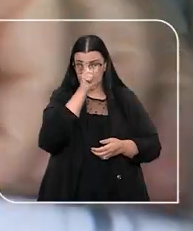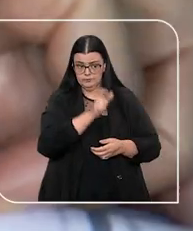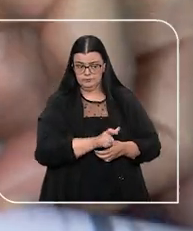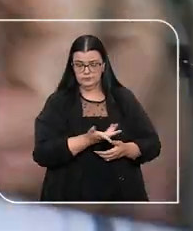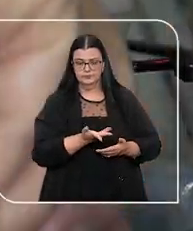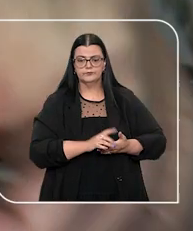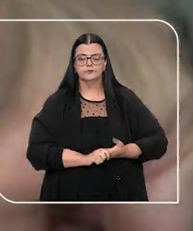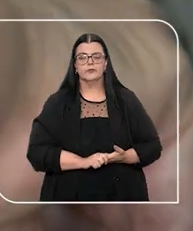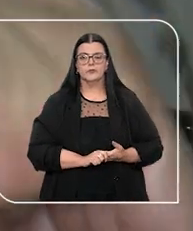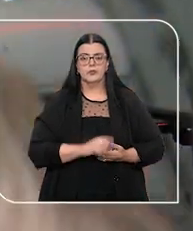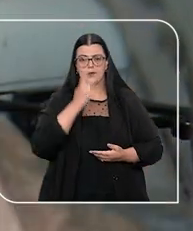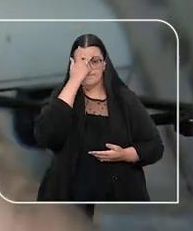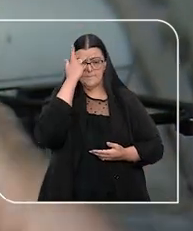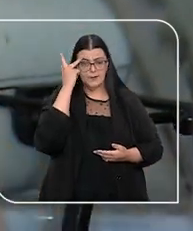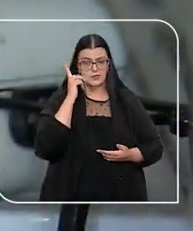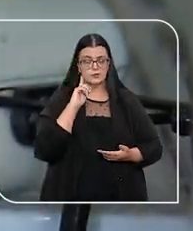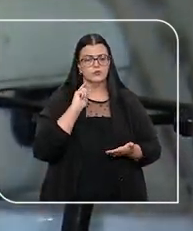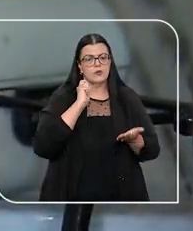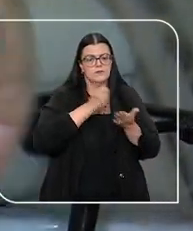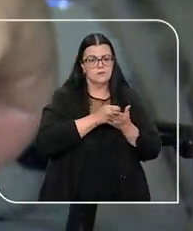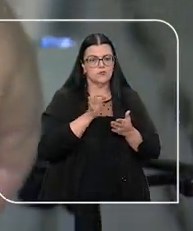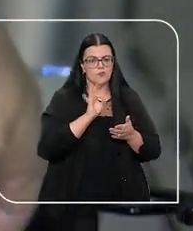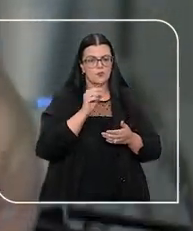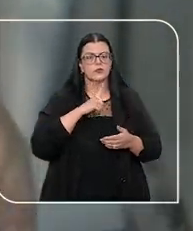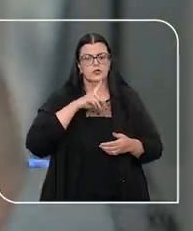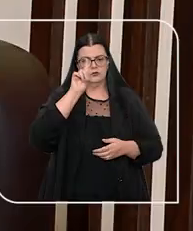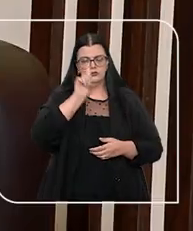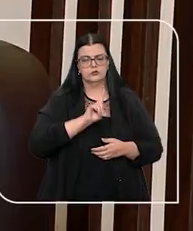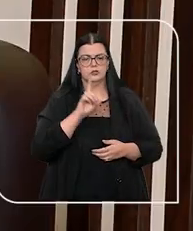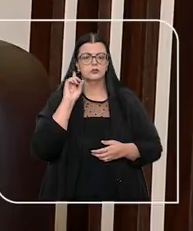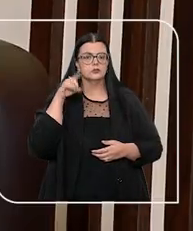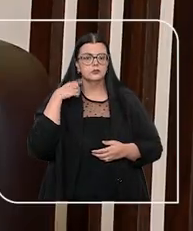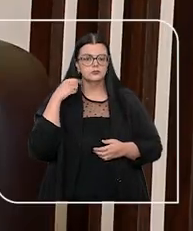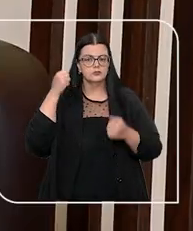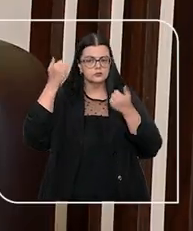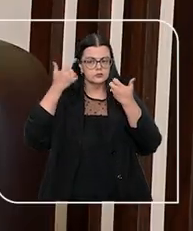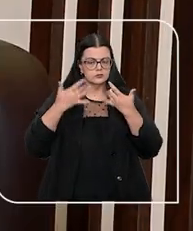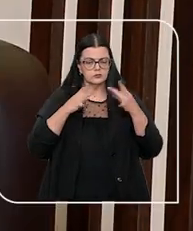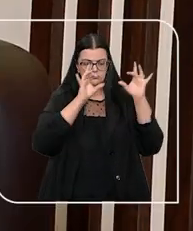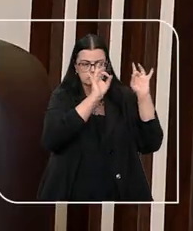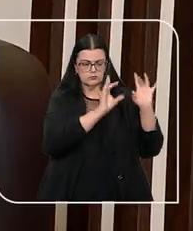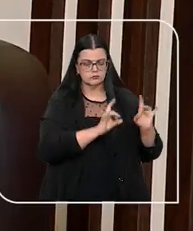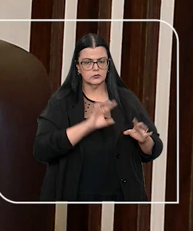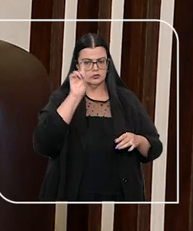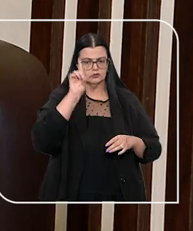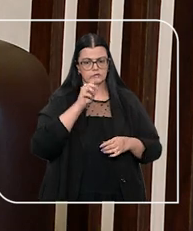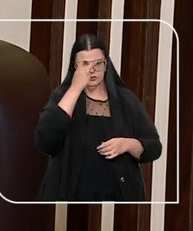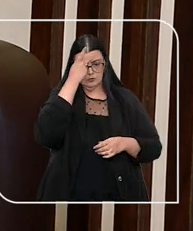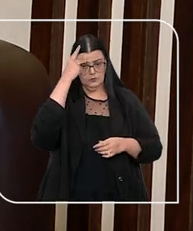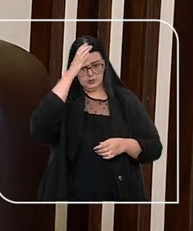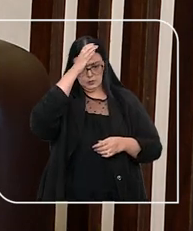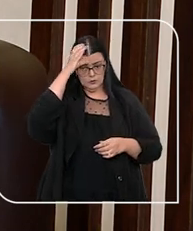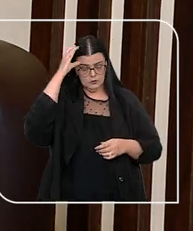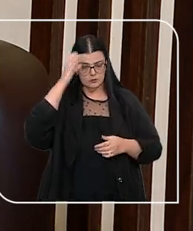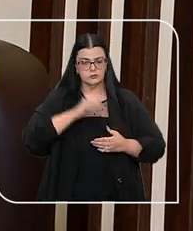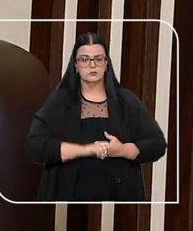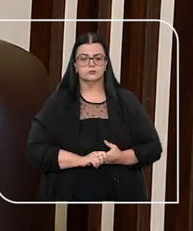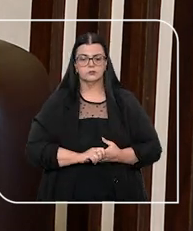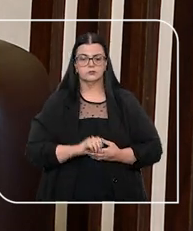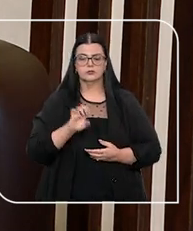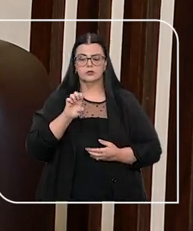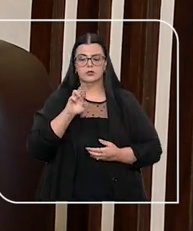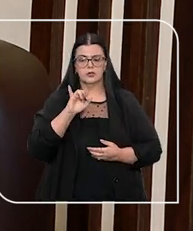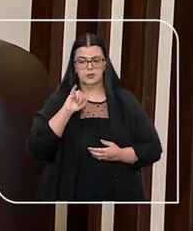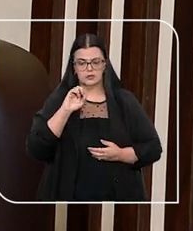Se isso acontecer, a pessoa negativada tem direitos, como explica o advogado especialista em direito do consumidor,